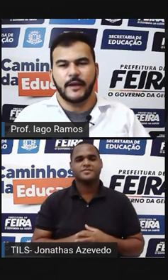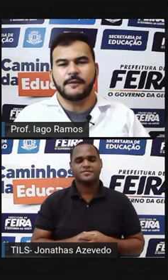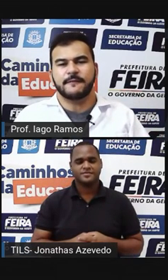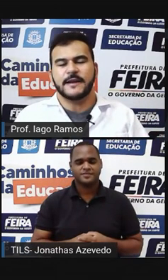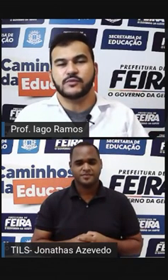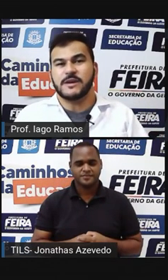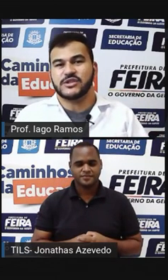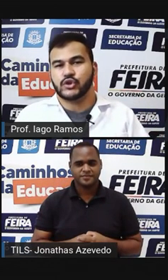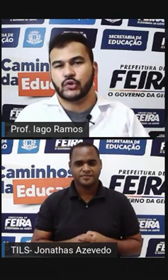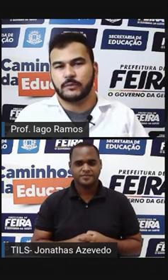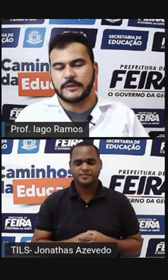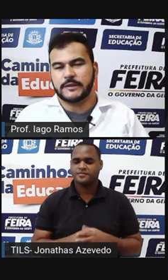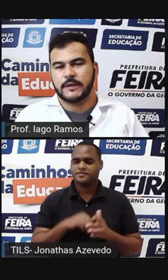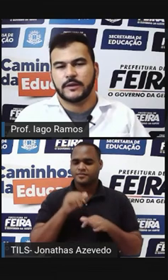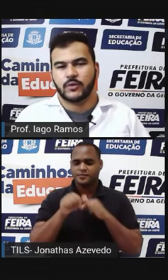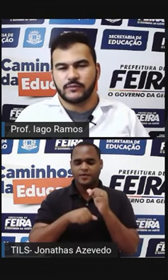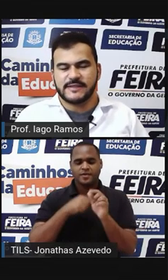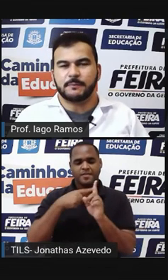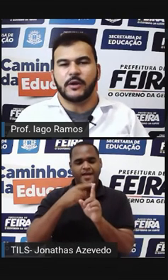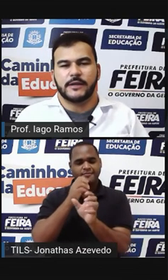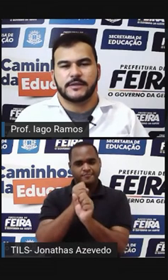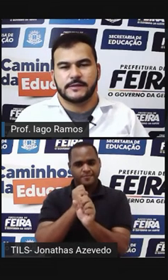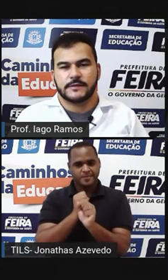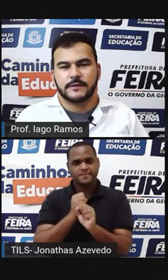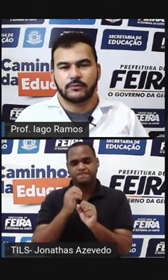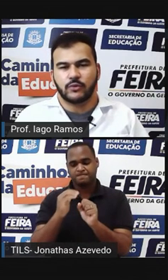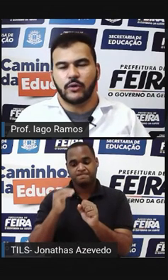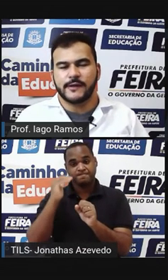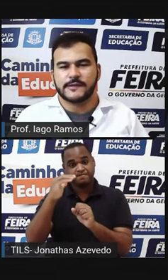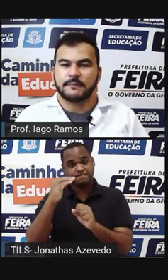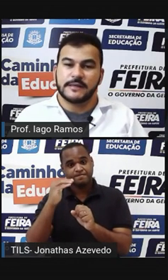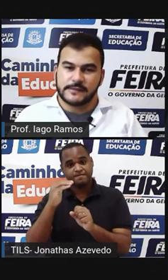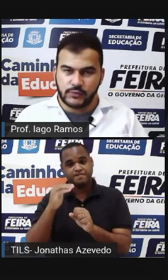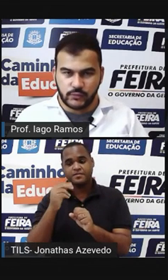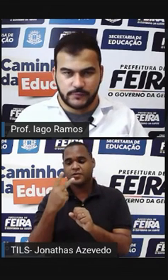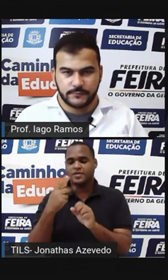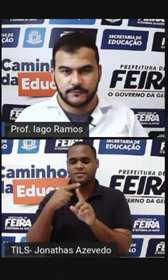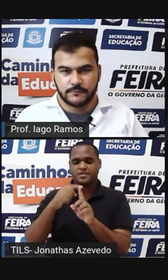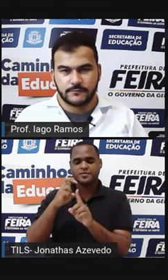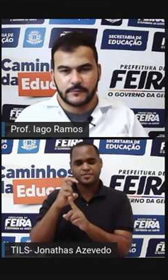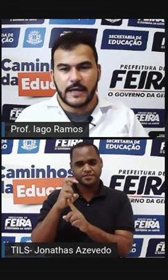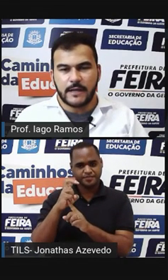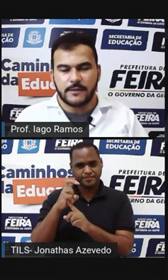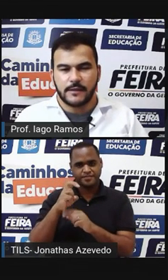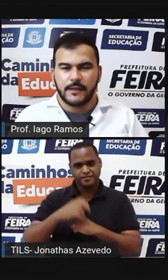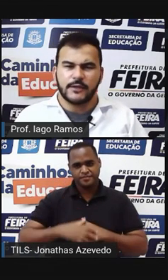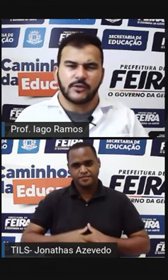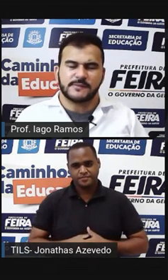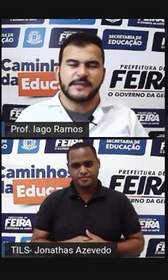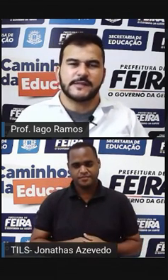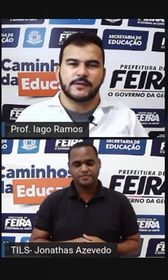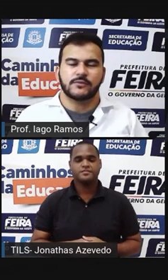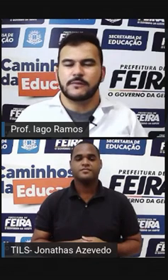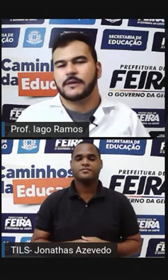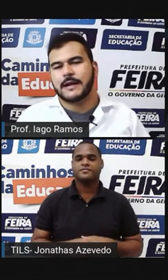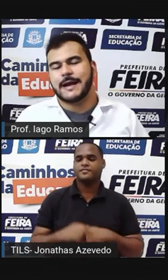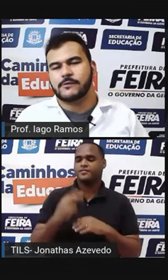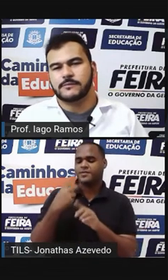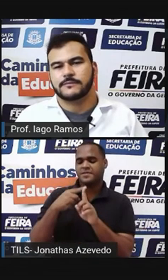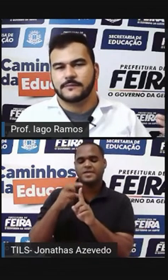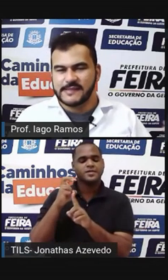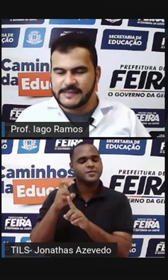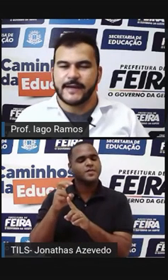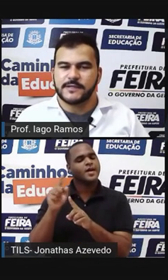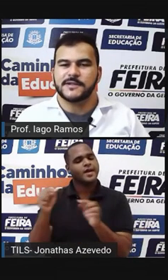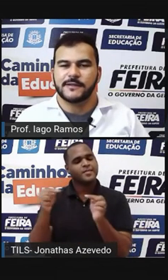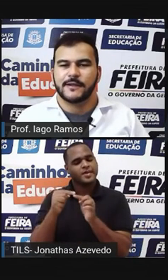E faz uma soma Com os expoentes Então 2 mais 5 Tá? E 2 mais 5 Claro